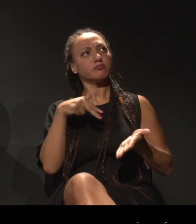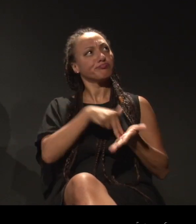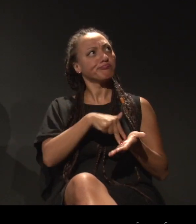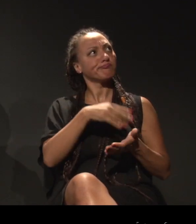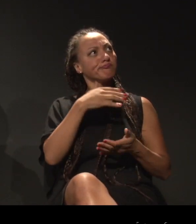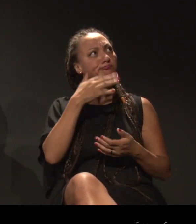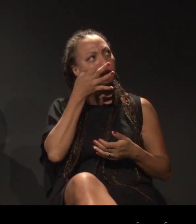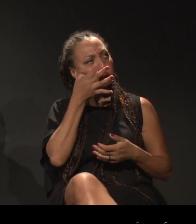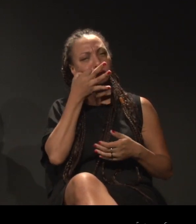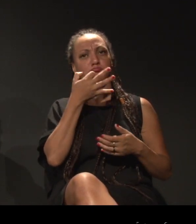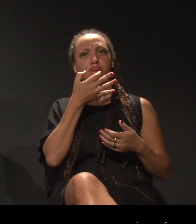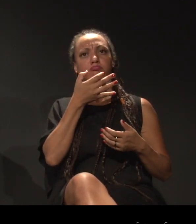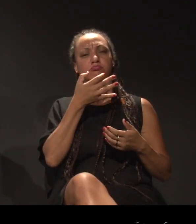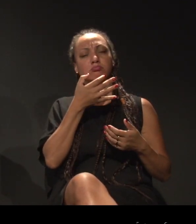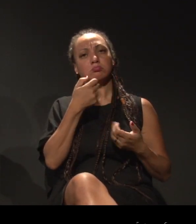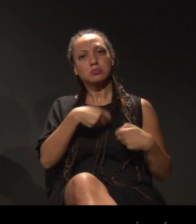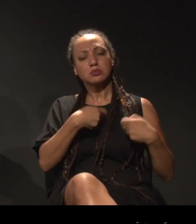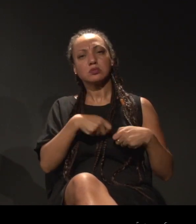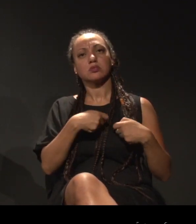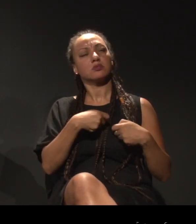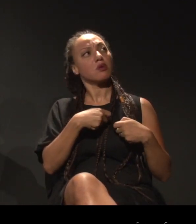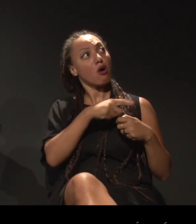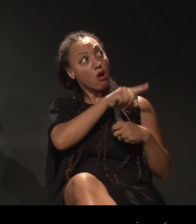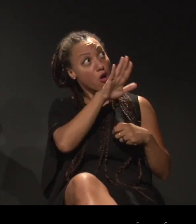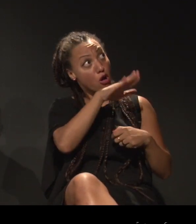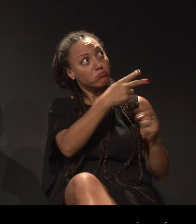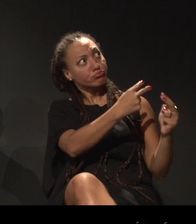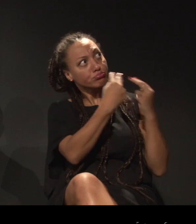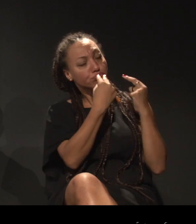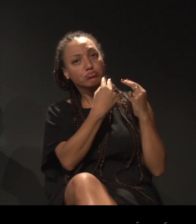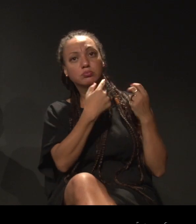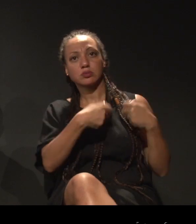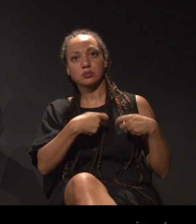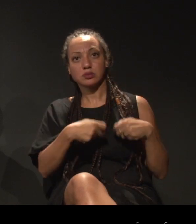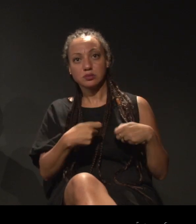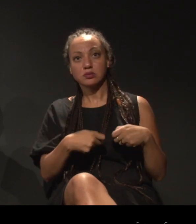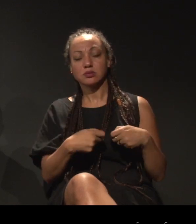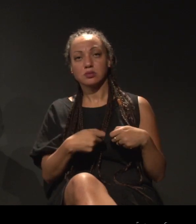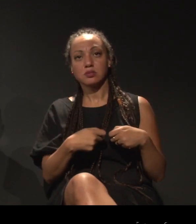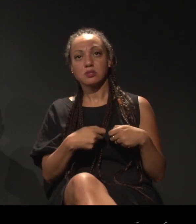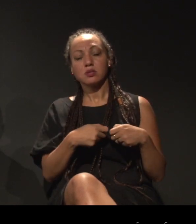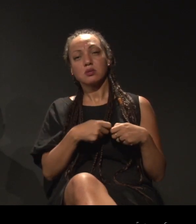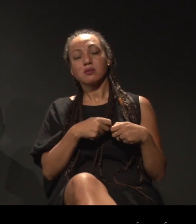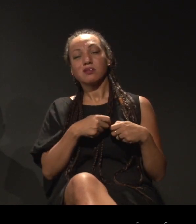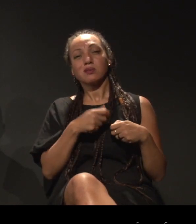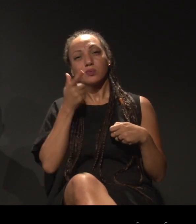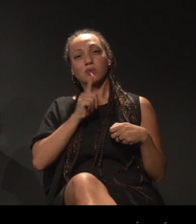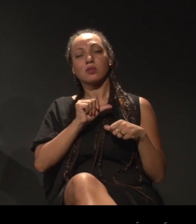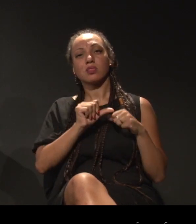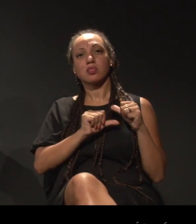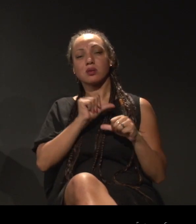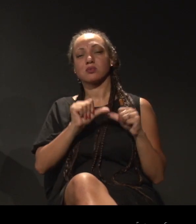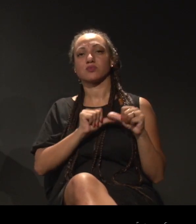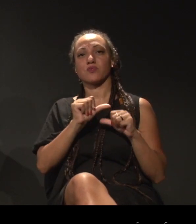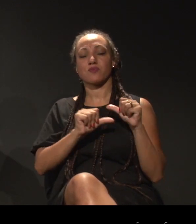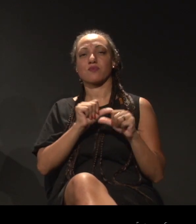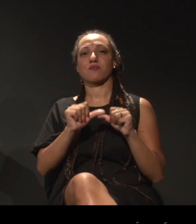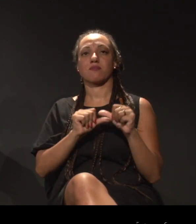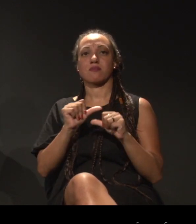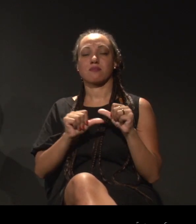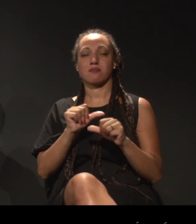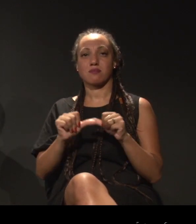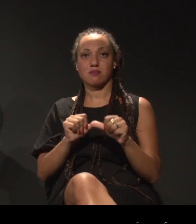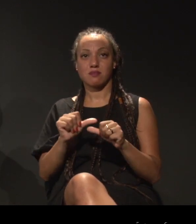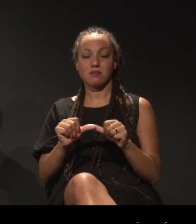atuando, tem que estar se fazendo visível e transformando a nossa demanda